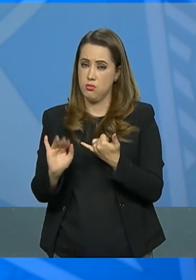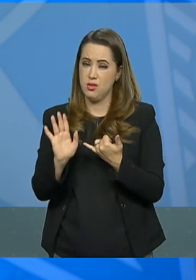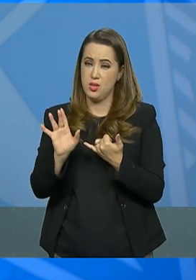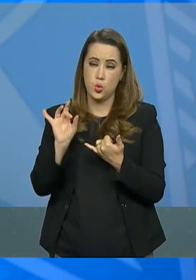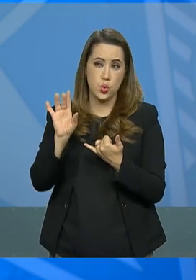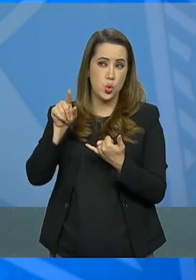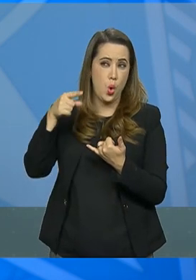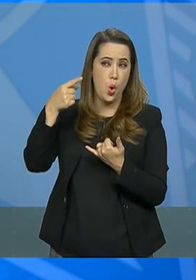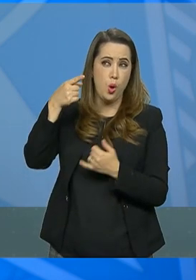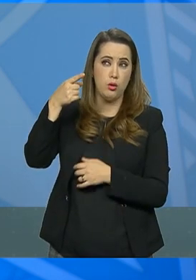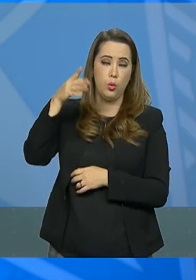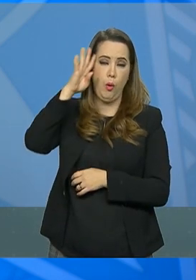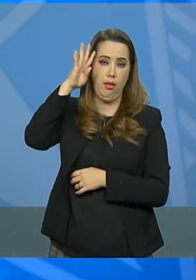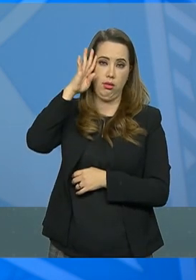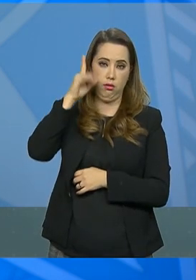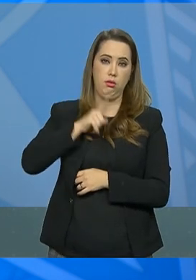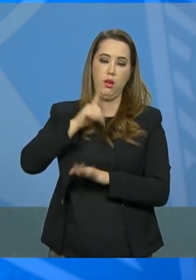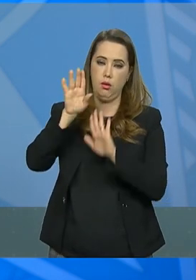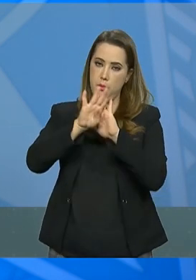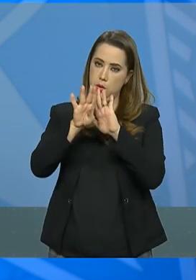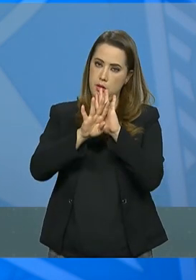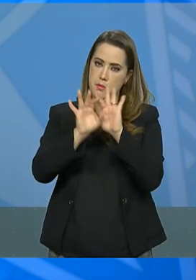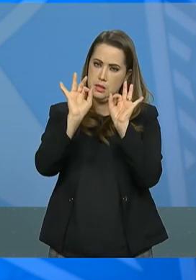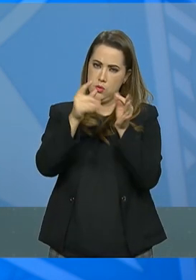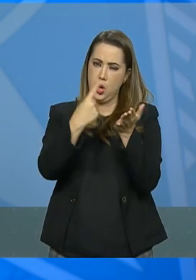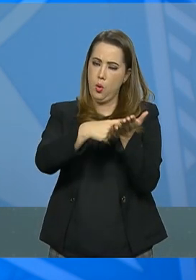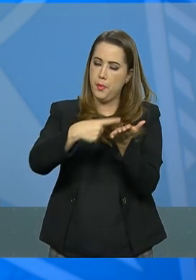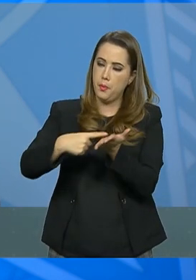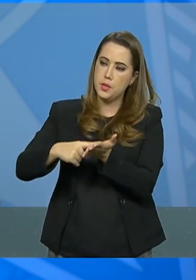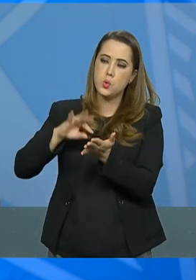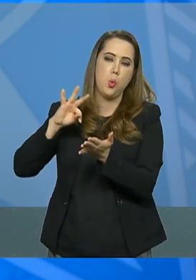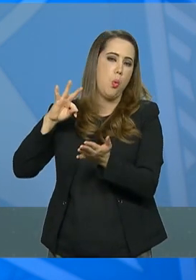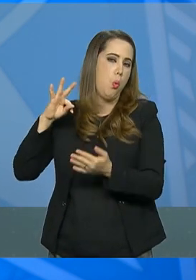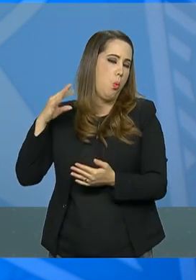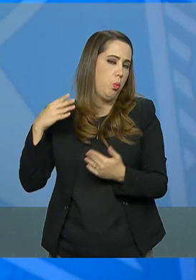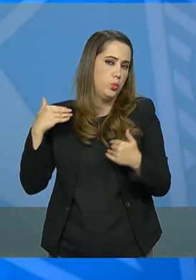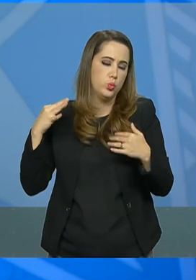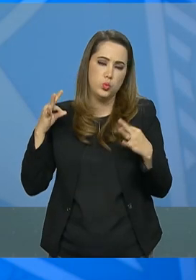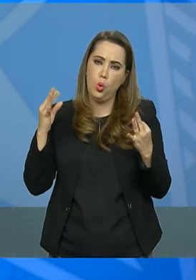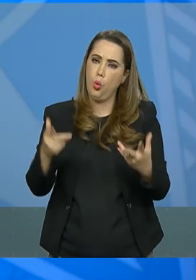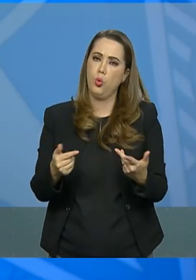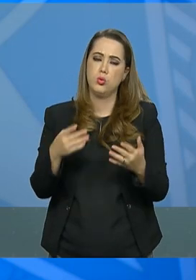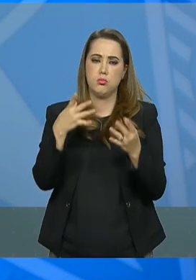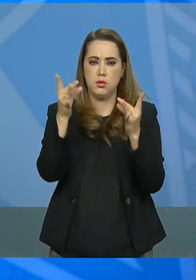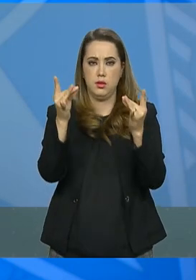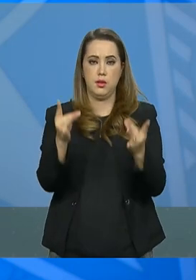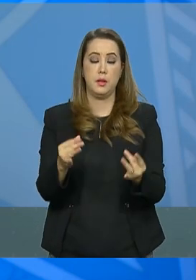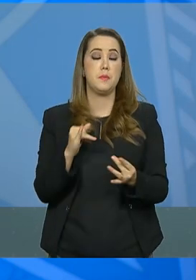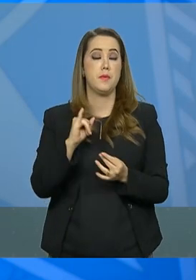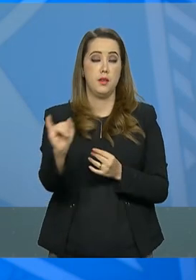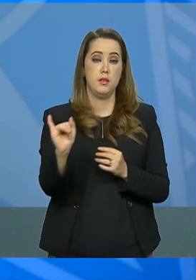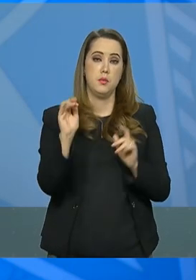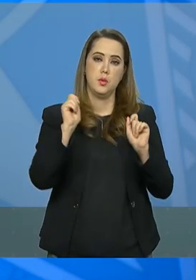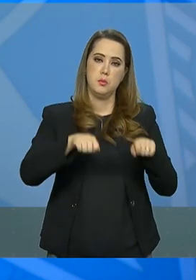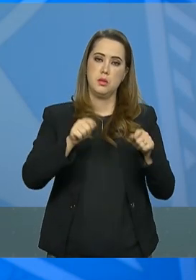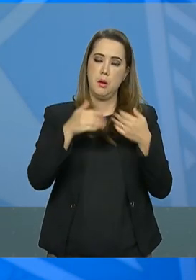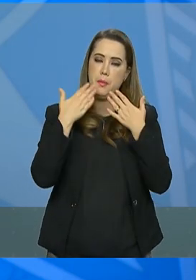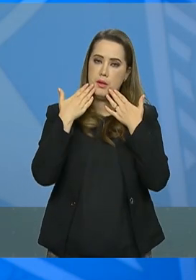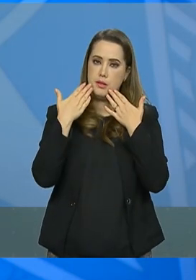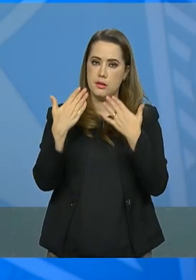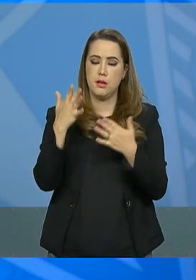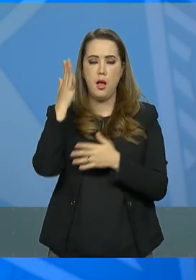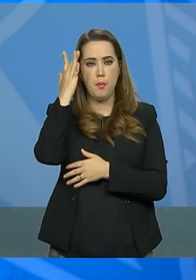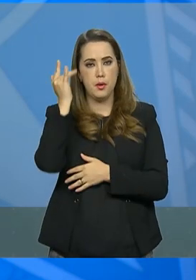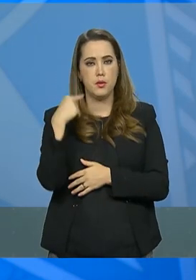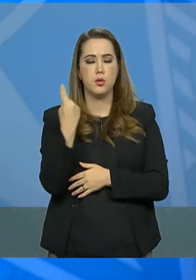apenas na quarta-feira. Se acaso nós venhamos a ter uma possibilidade de apresentá-la